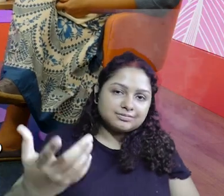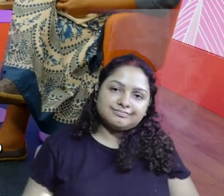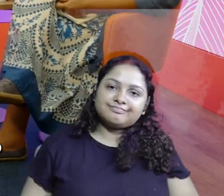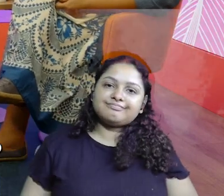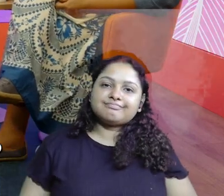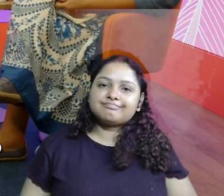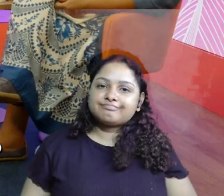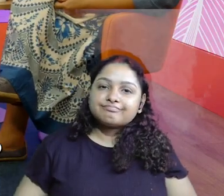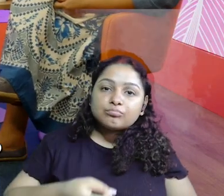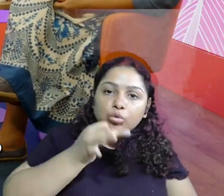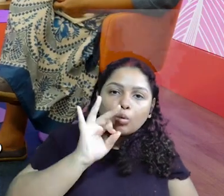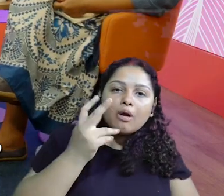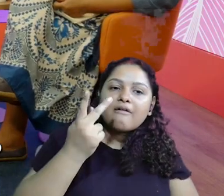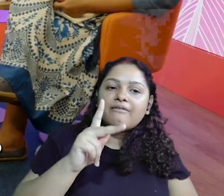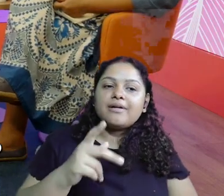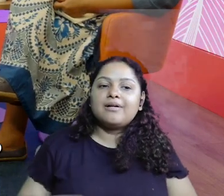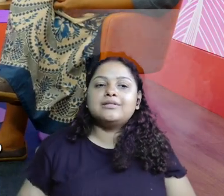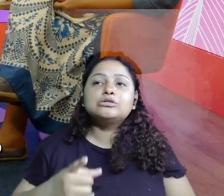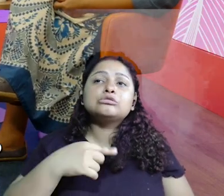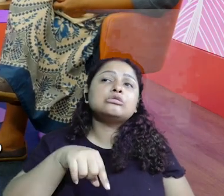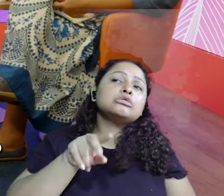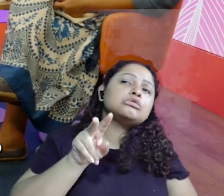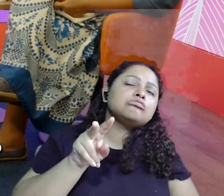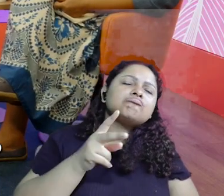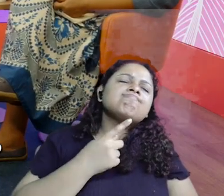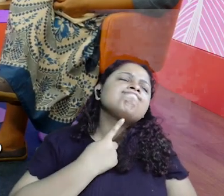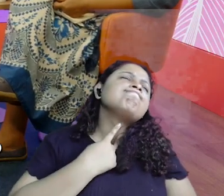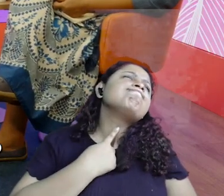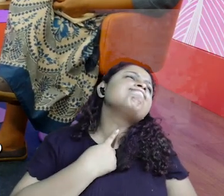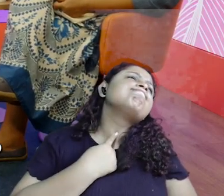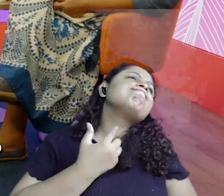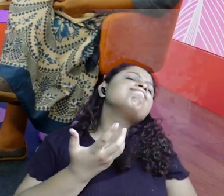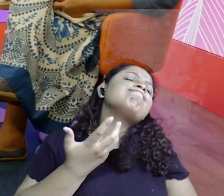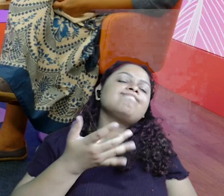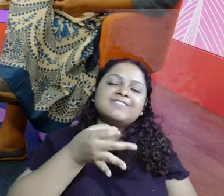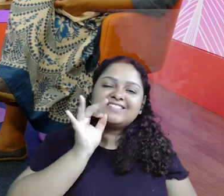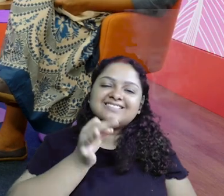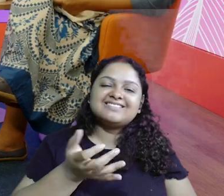rotina aí, esse cafezinho gostoso que a gente ficou com vontade.